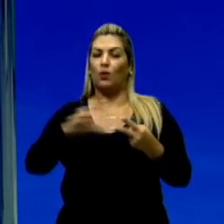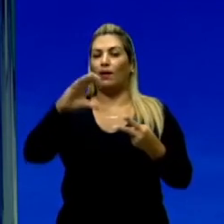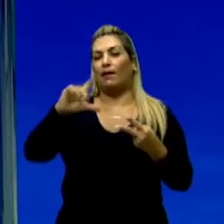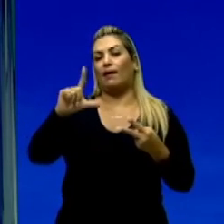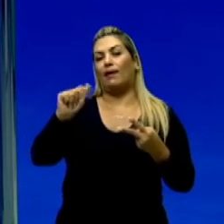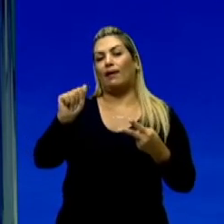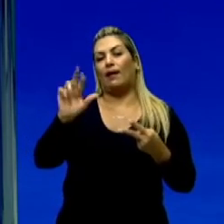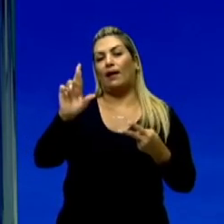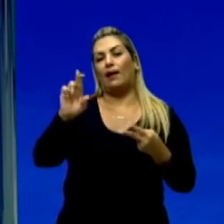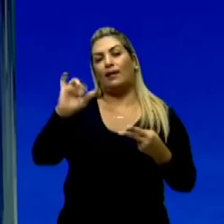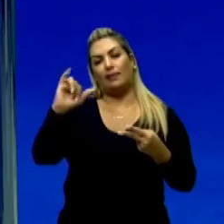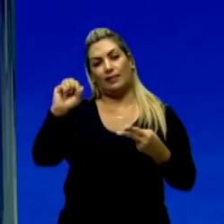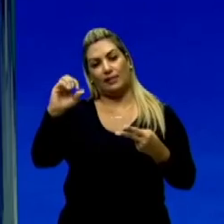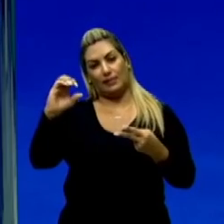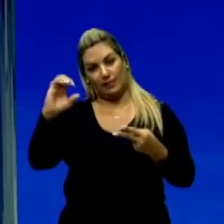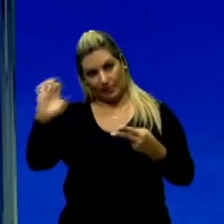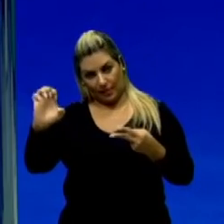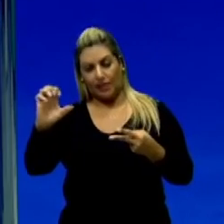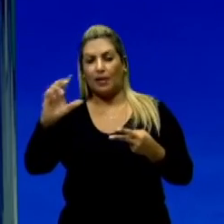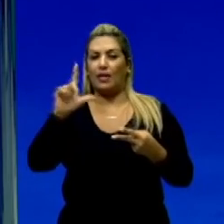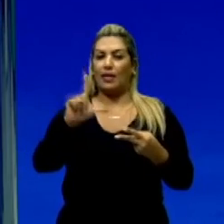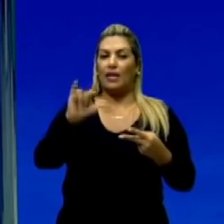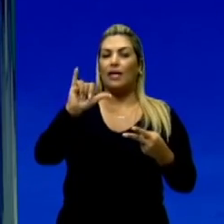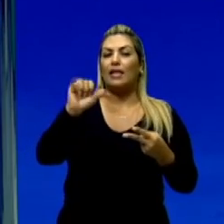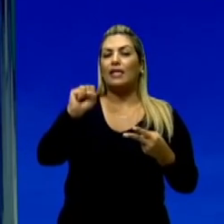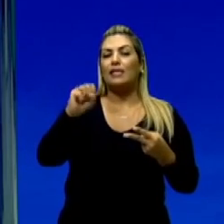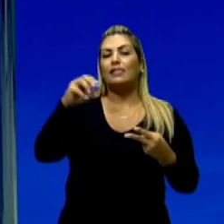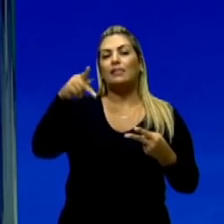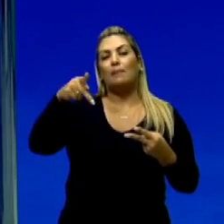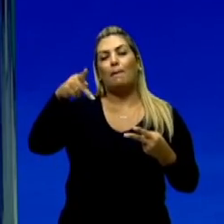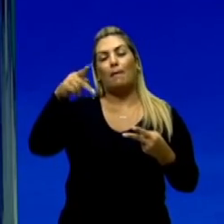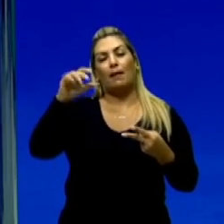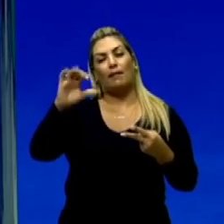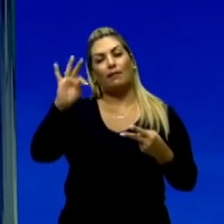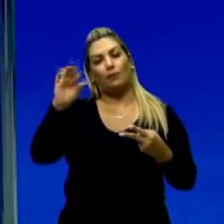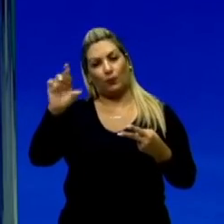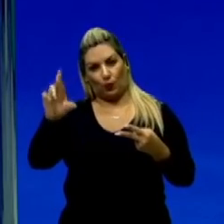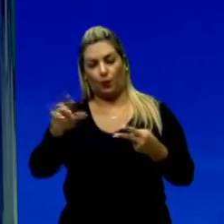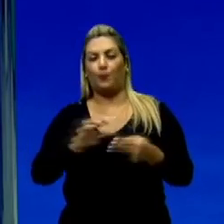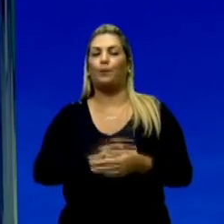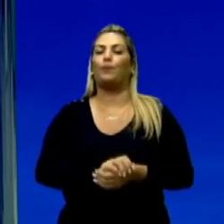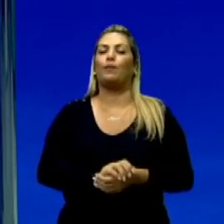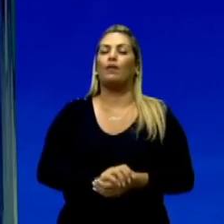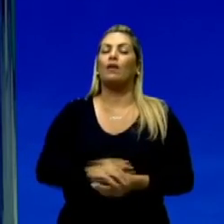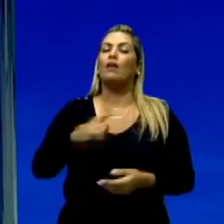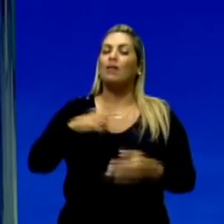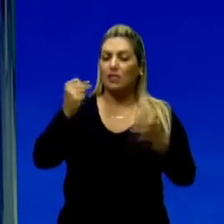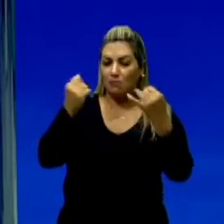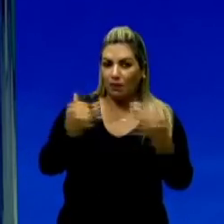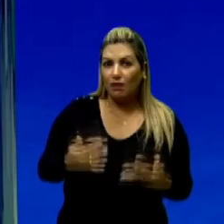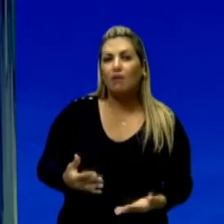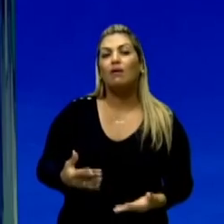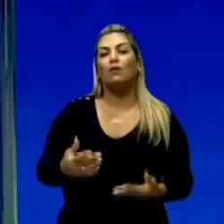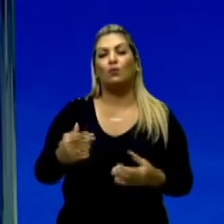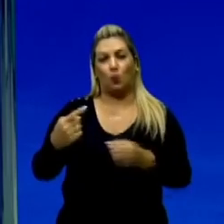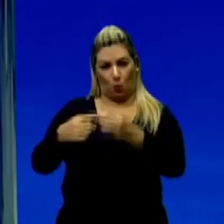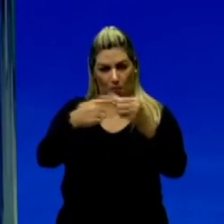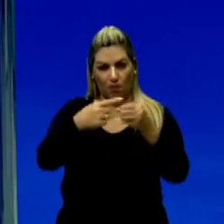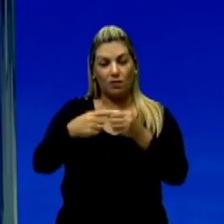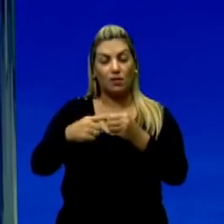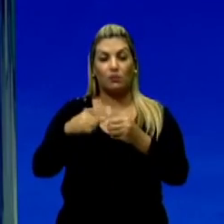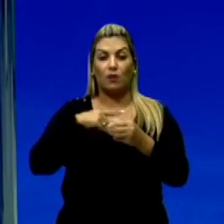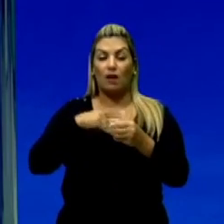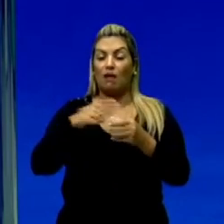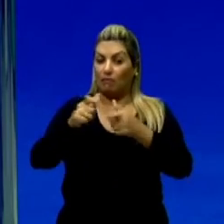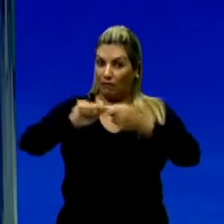também sobre a prosa urbana. É evidente que, falando em urbanismo, nós vamos perceber que essas obras são ambientadas nas